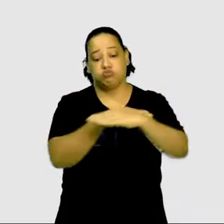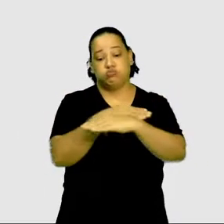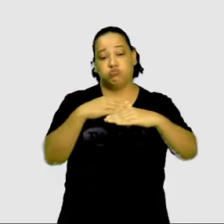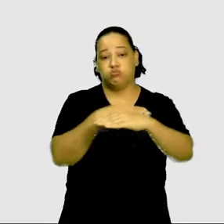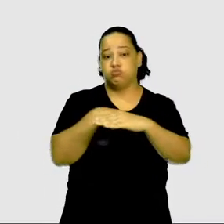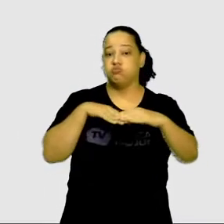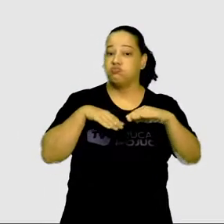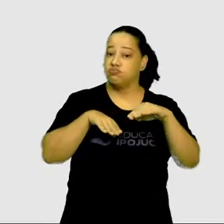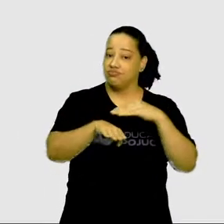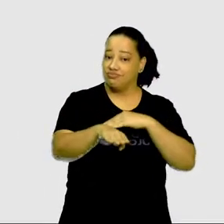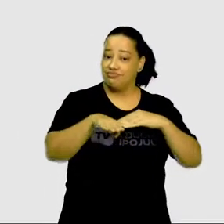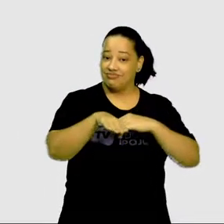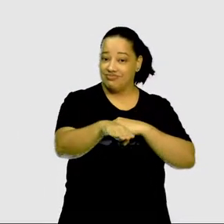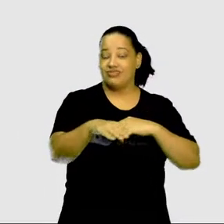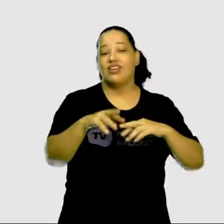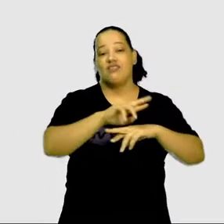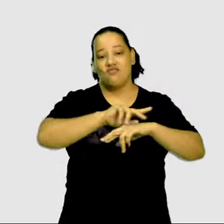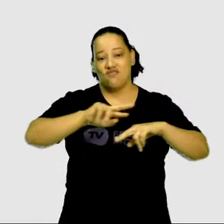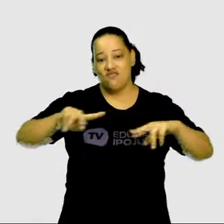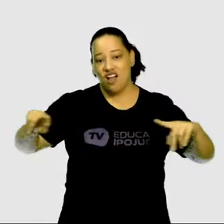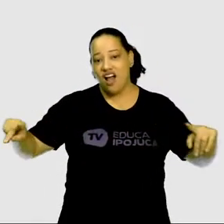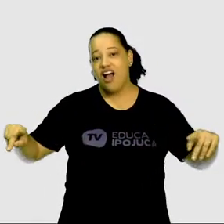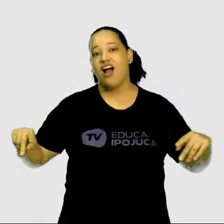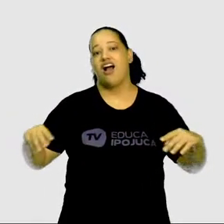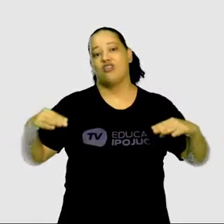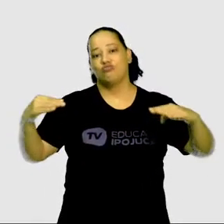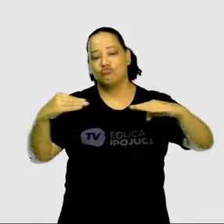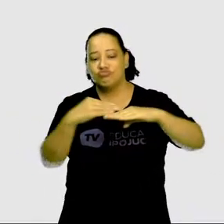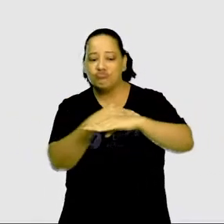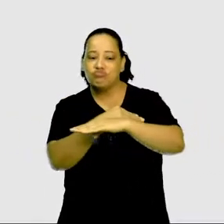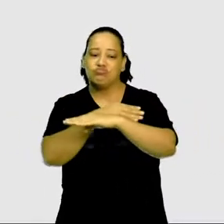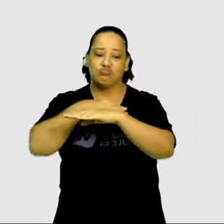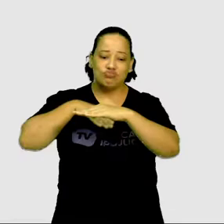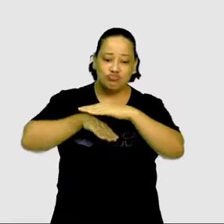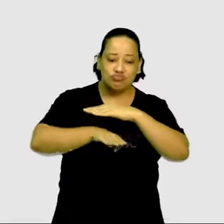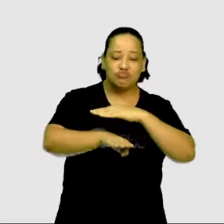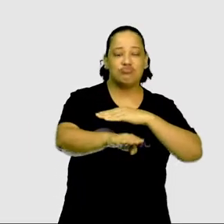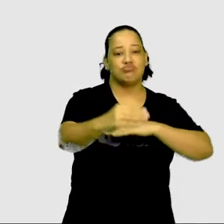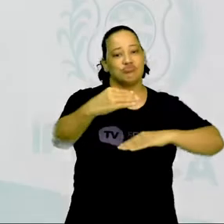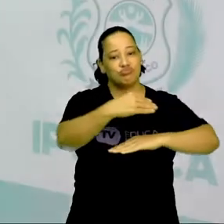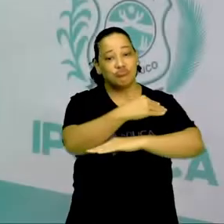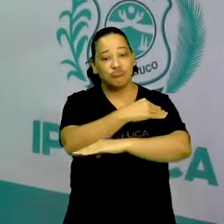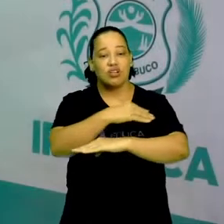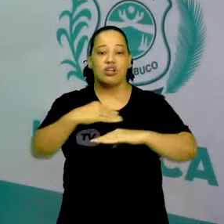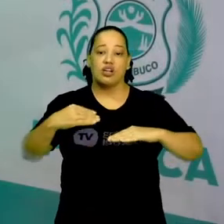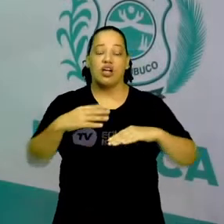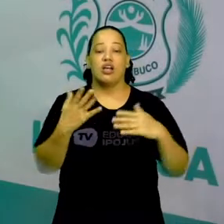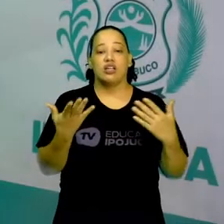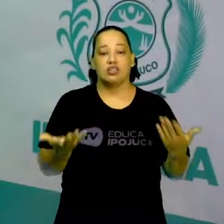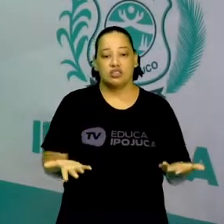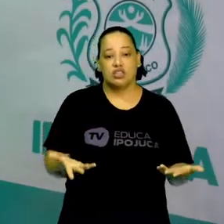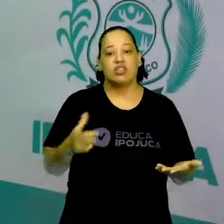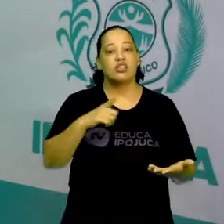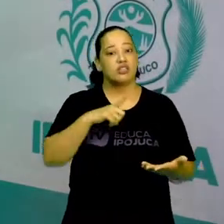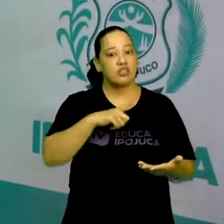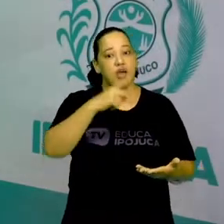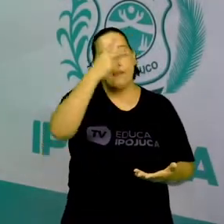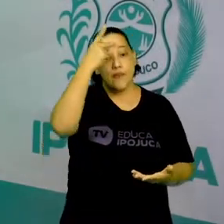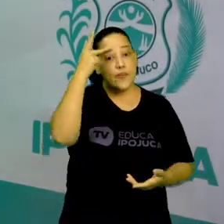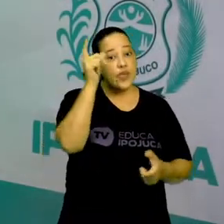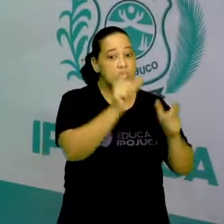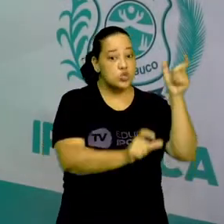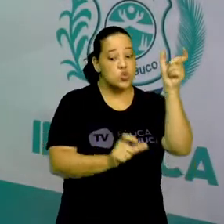transportes, né? Circulando na via e também temos as pessoas,